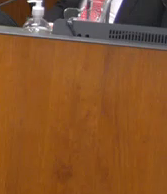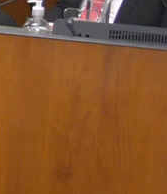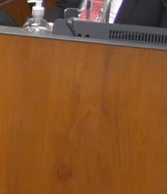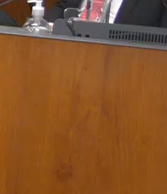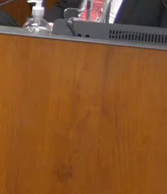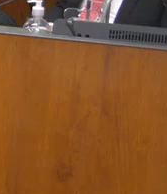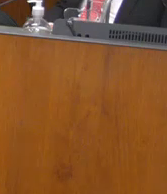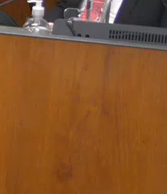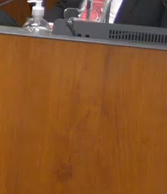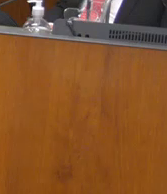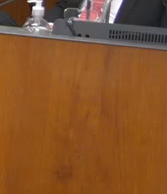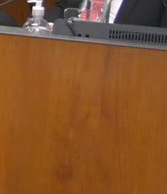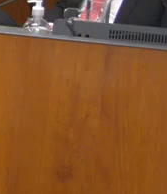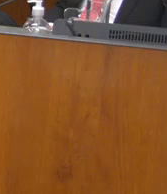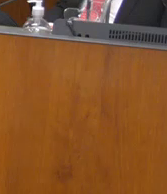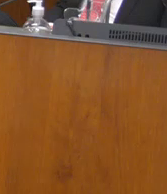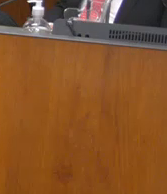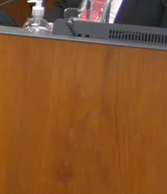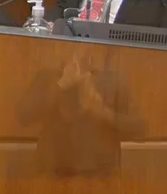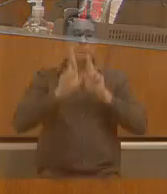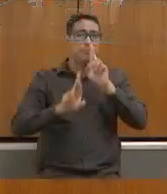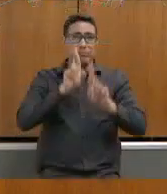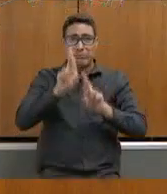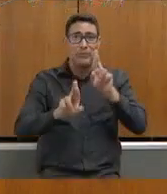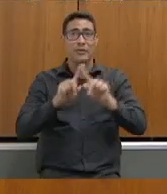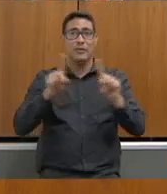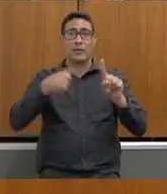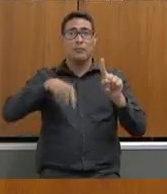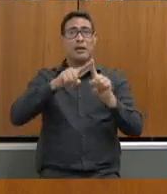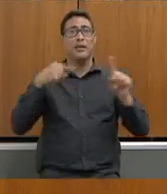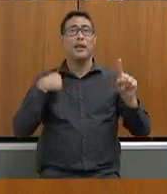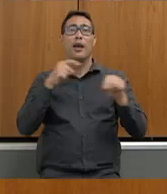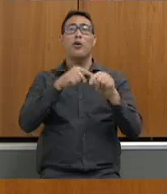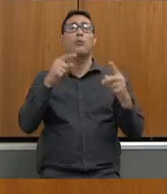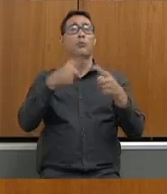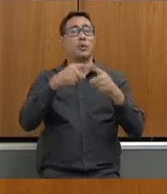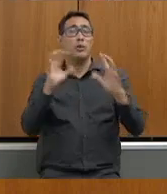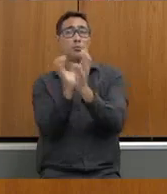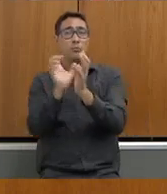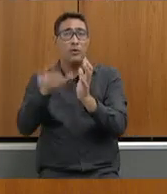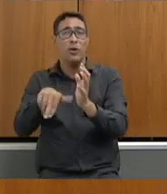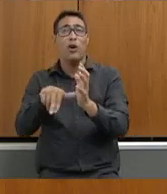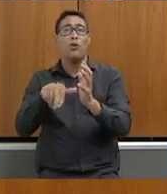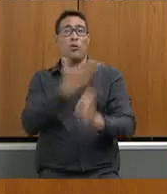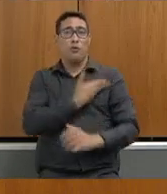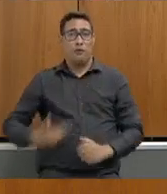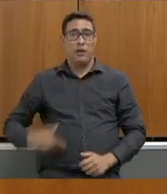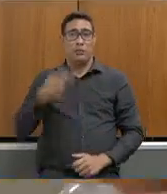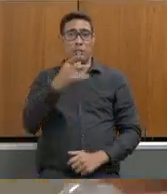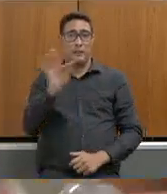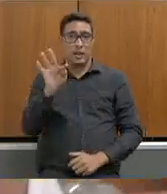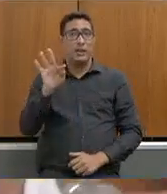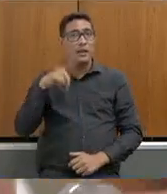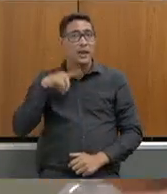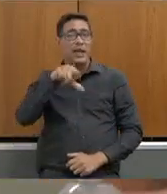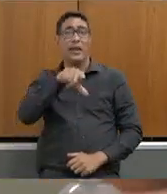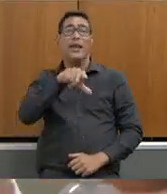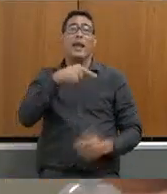respostas propositivas mas então não é real que o governo do PT deixou de